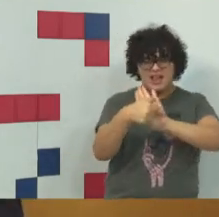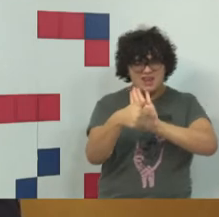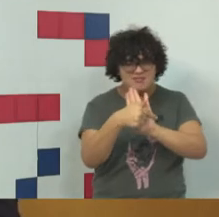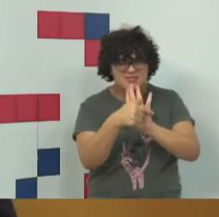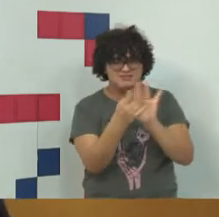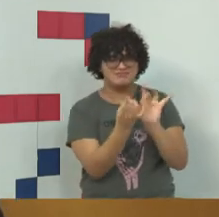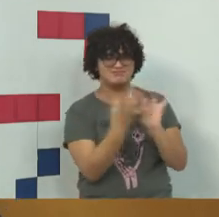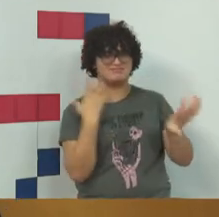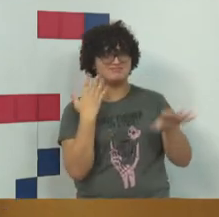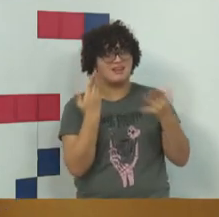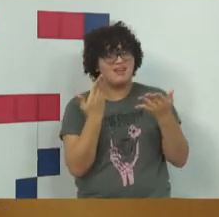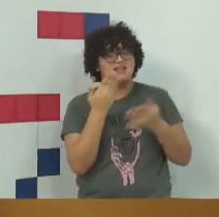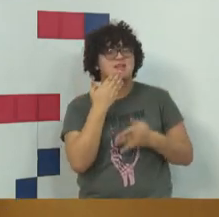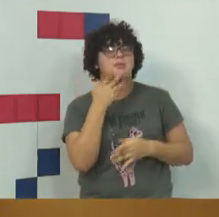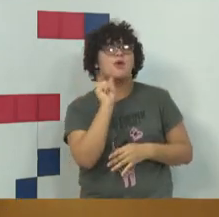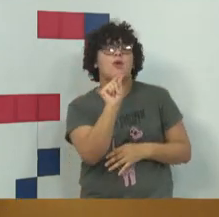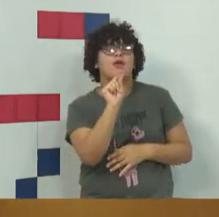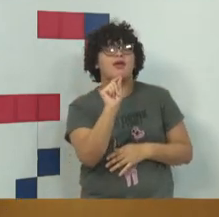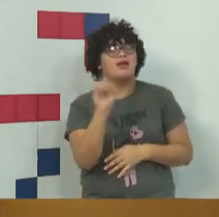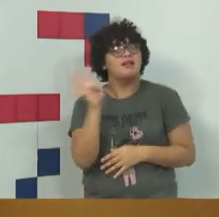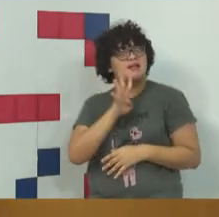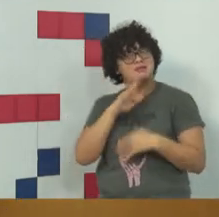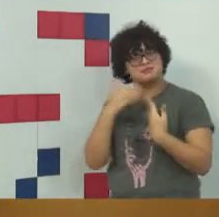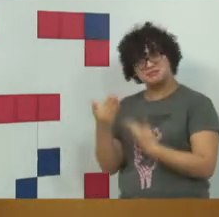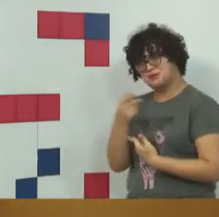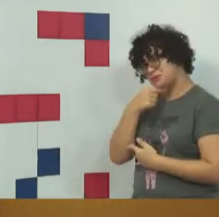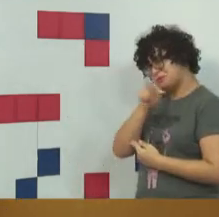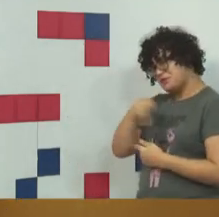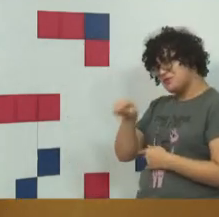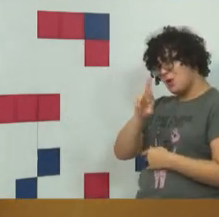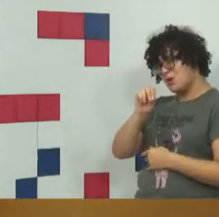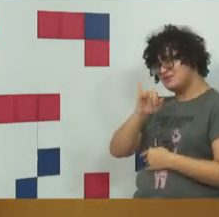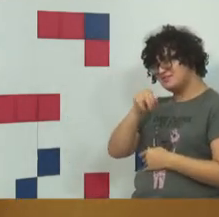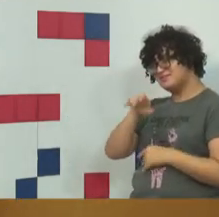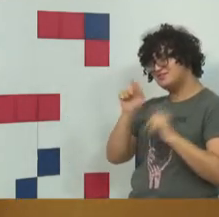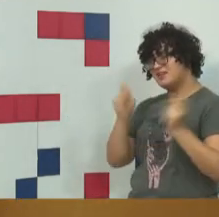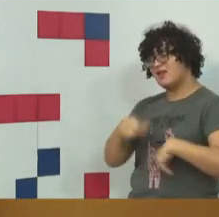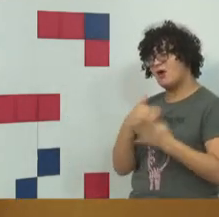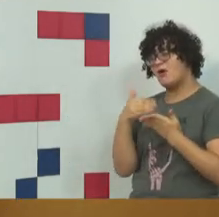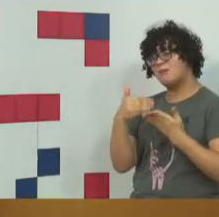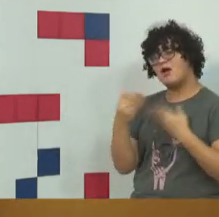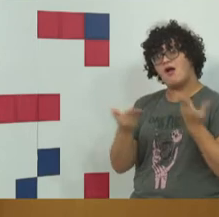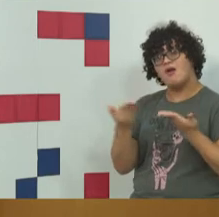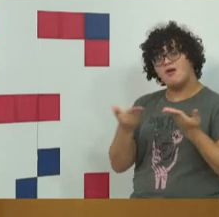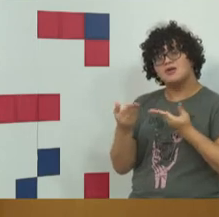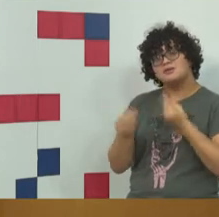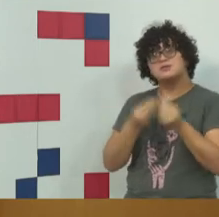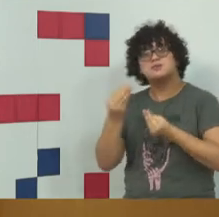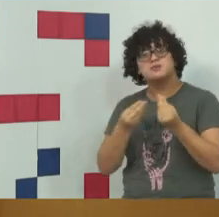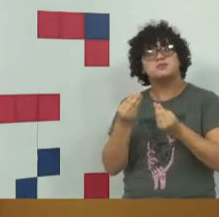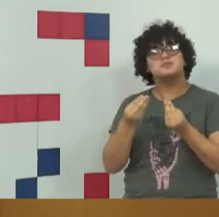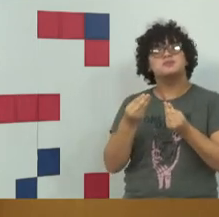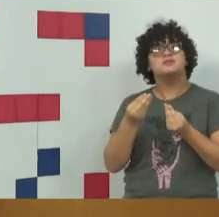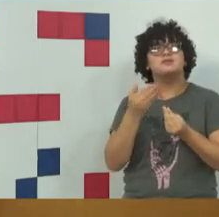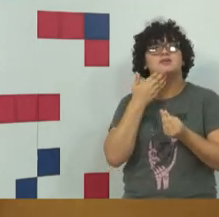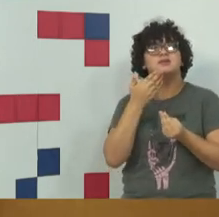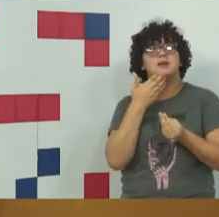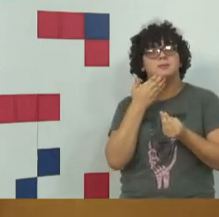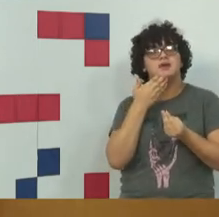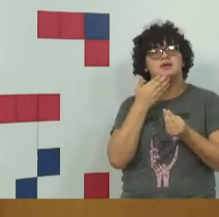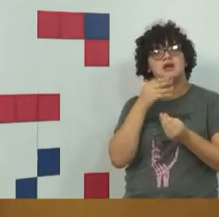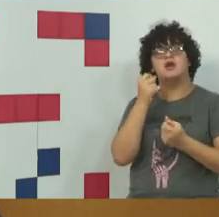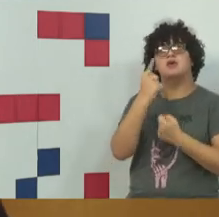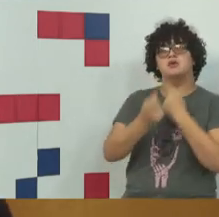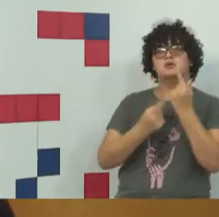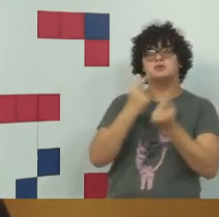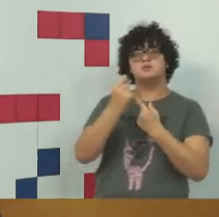E eu acho que seria interessante, professor Rossini, começar introduzindo algum